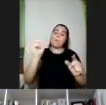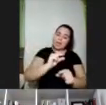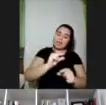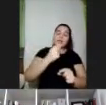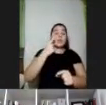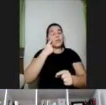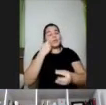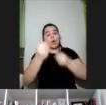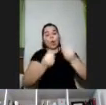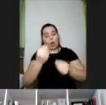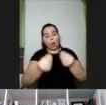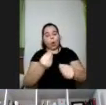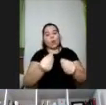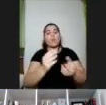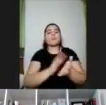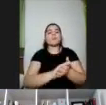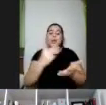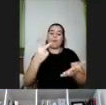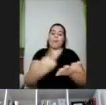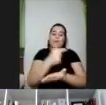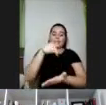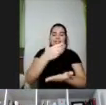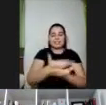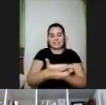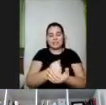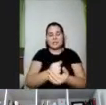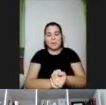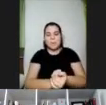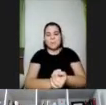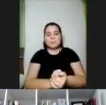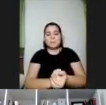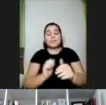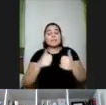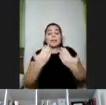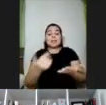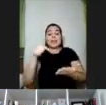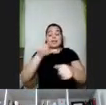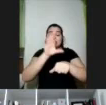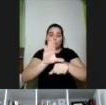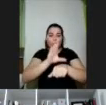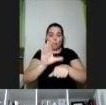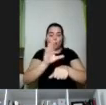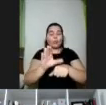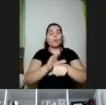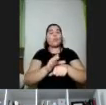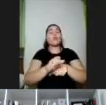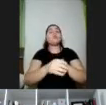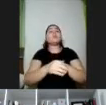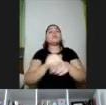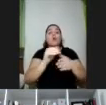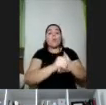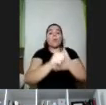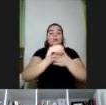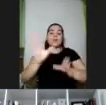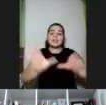a gente vai caminhar aí na lotação da sala. Então, esse é um curso, Orientação Acessível em Tempos de Covid. Ele tem